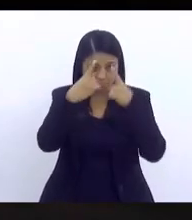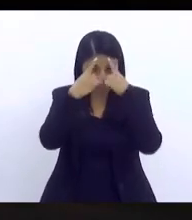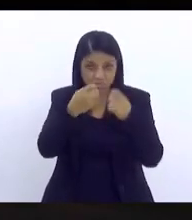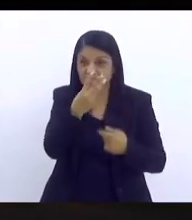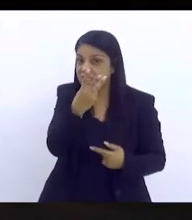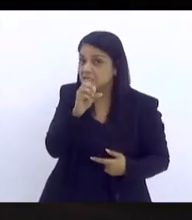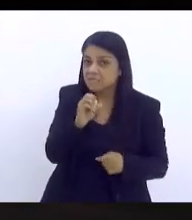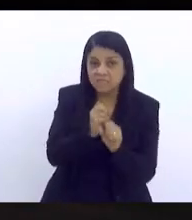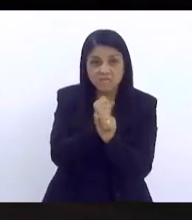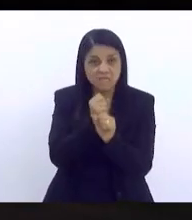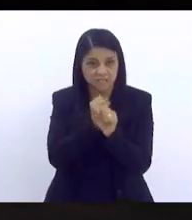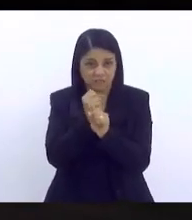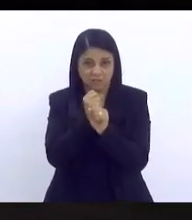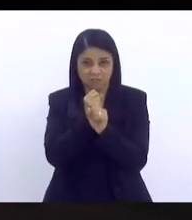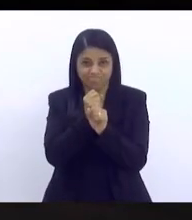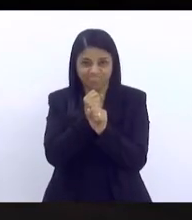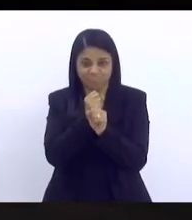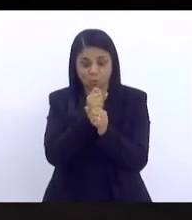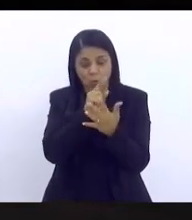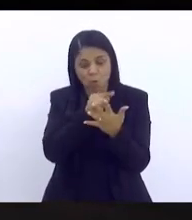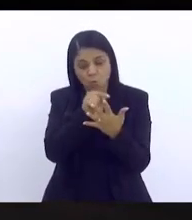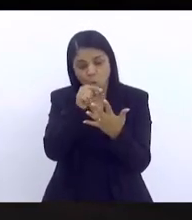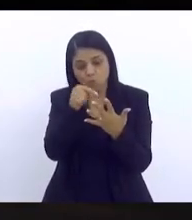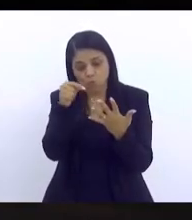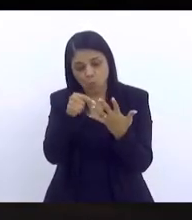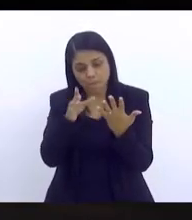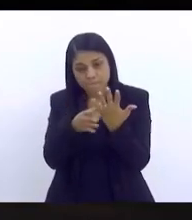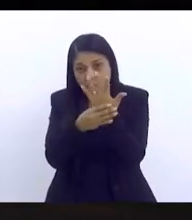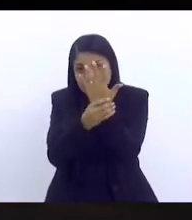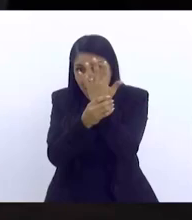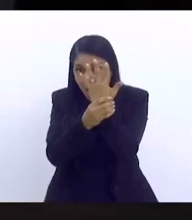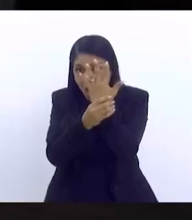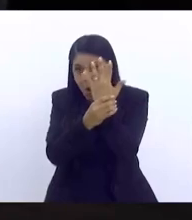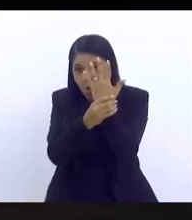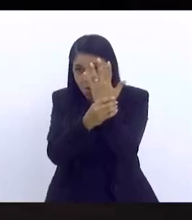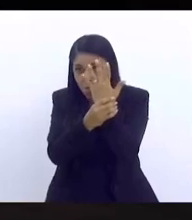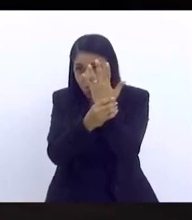Eu conto nas mãos em uma